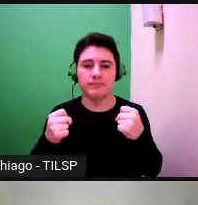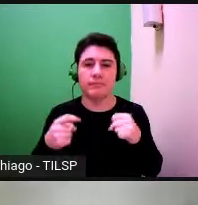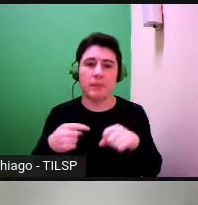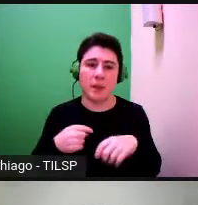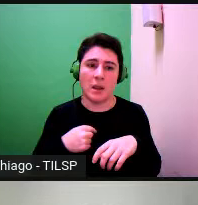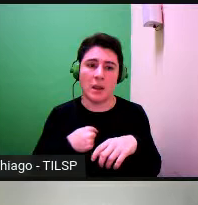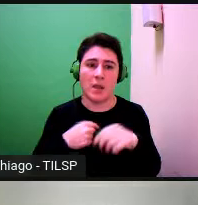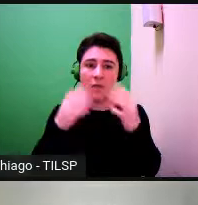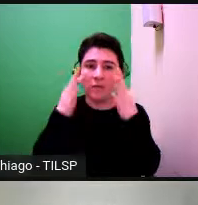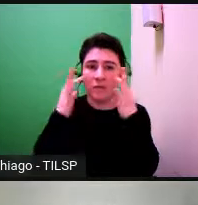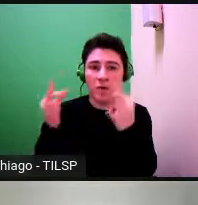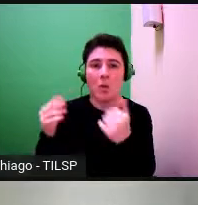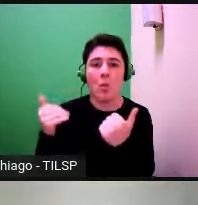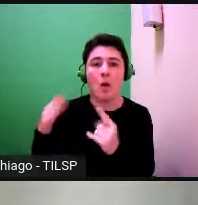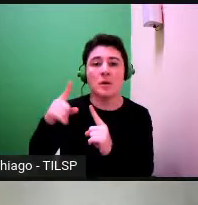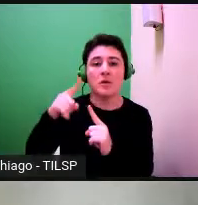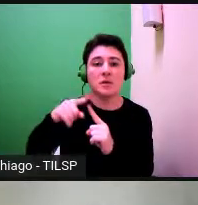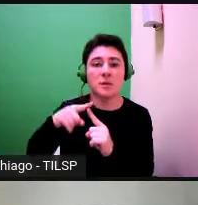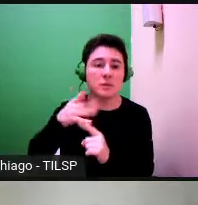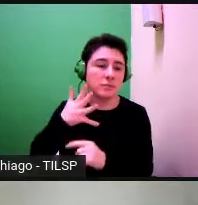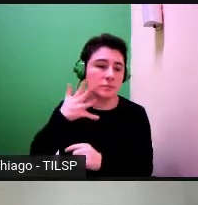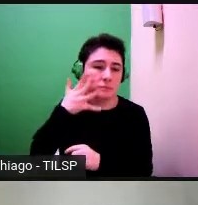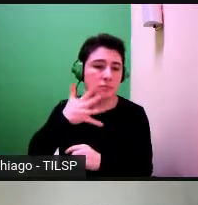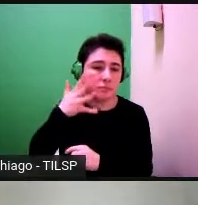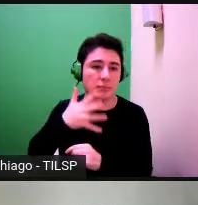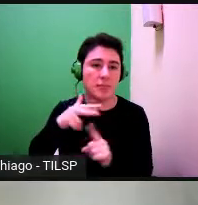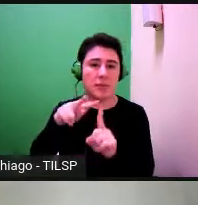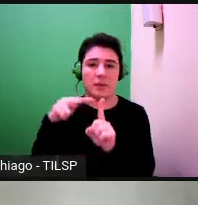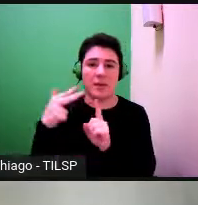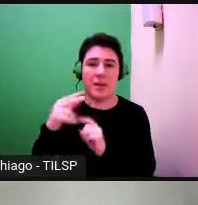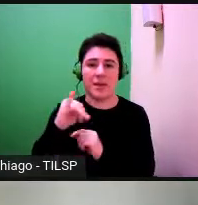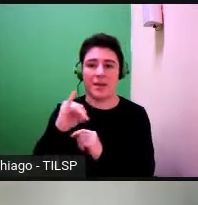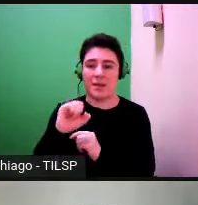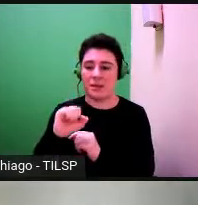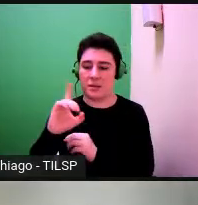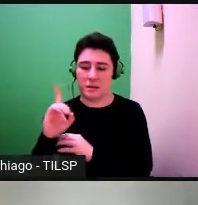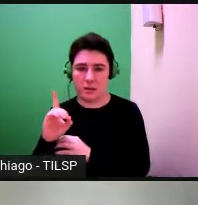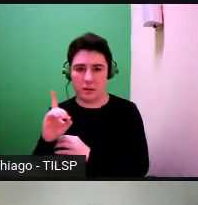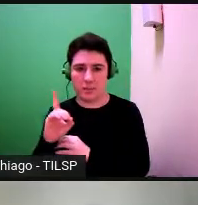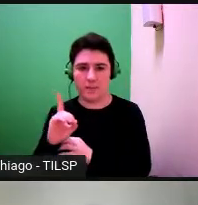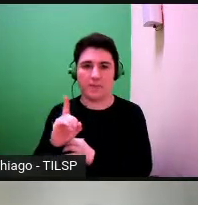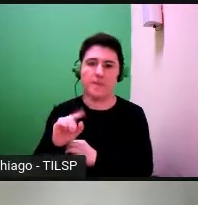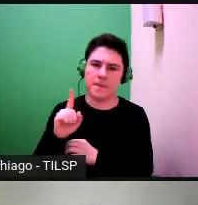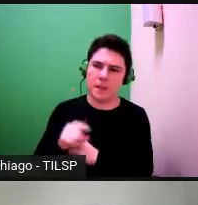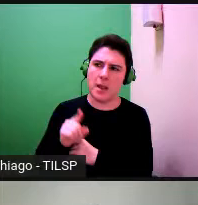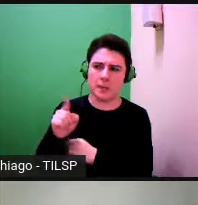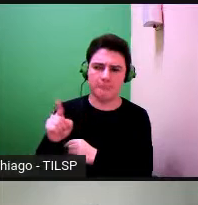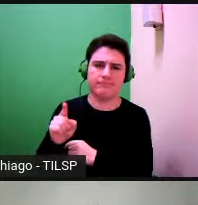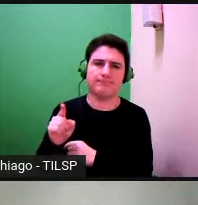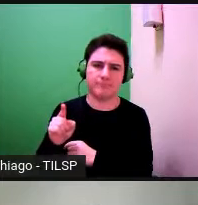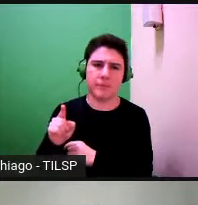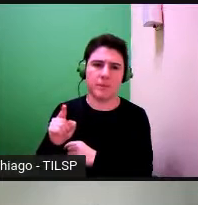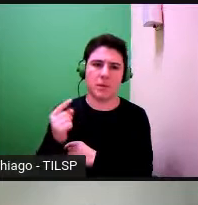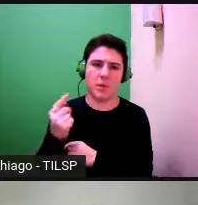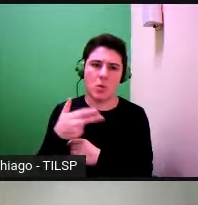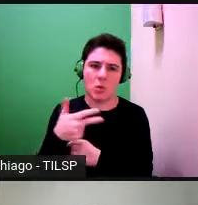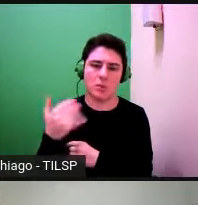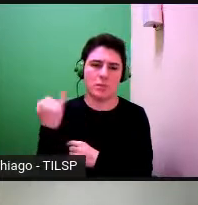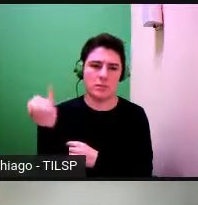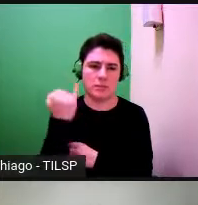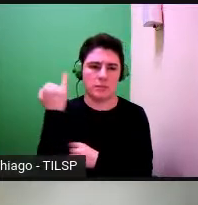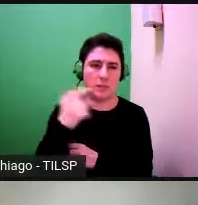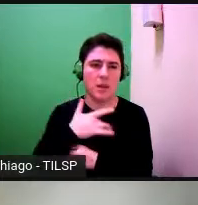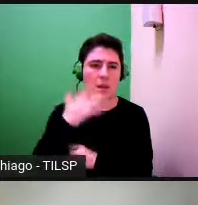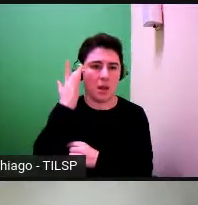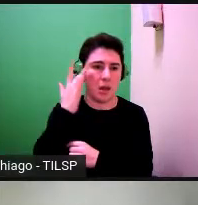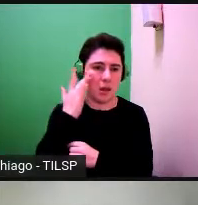a minha atenção nos tipos discursivos na perspectiva do ISD que me parece uma peça fundamental nesta questão eu julgo que